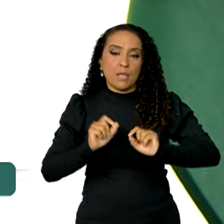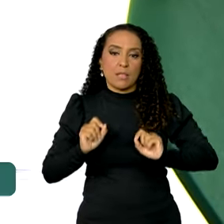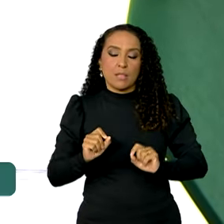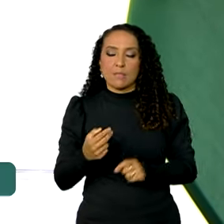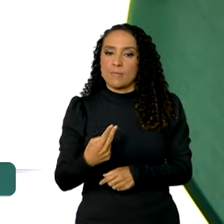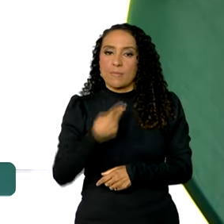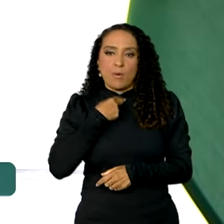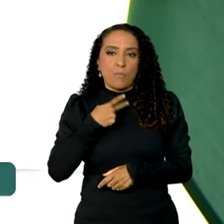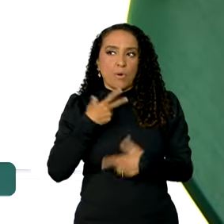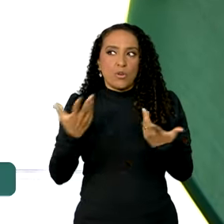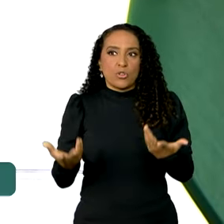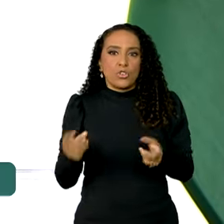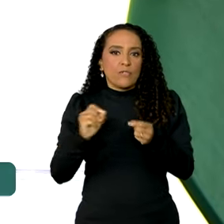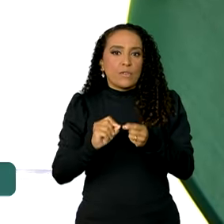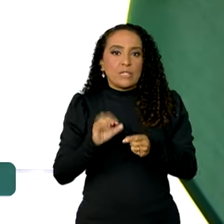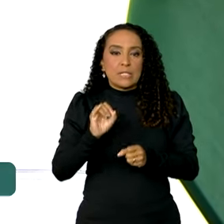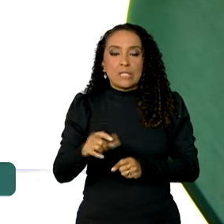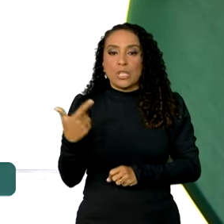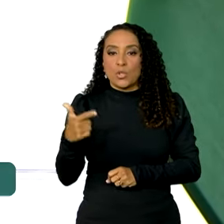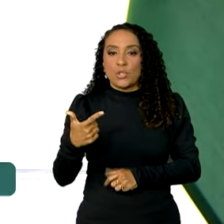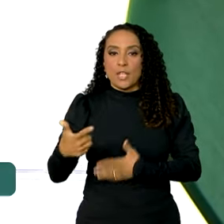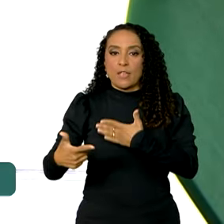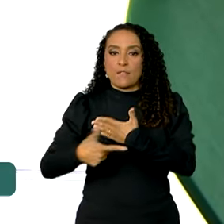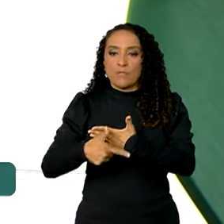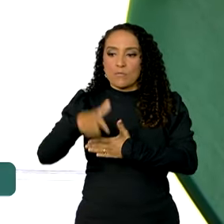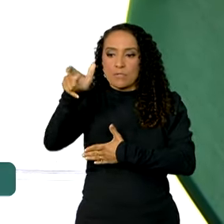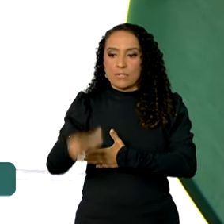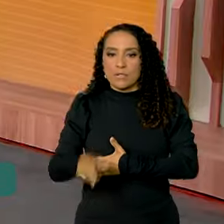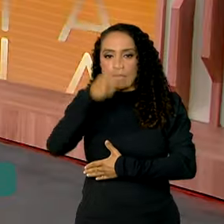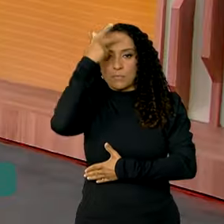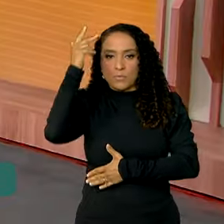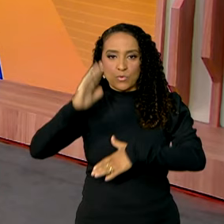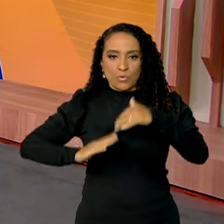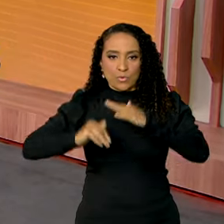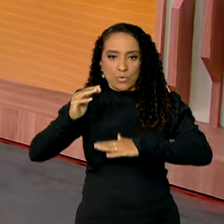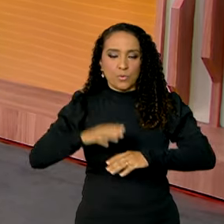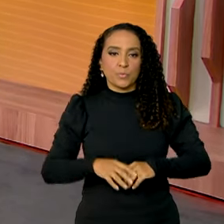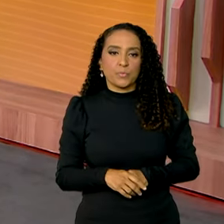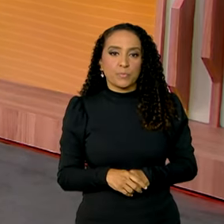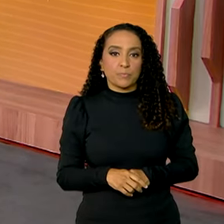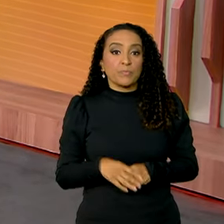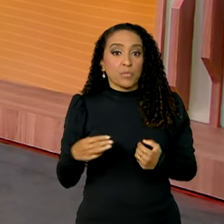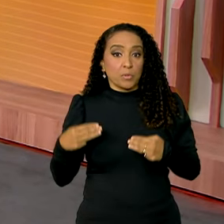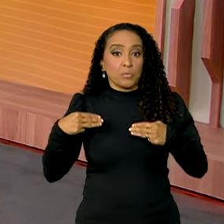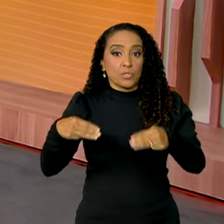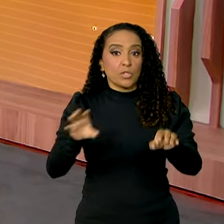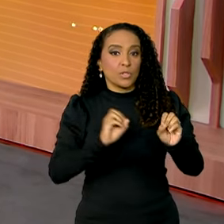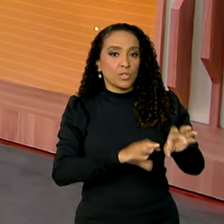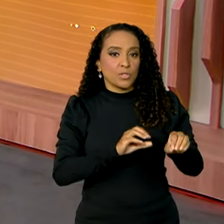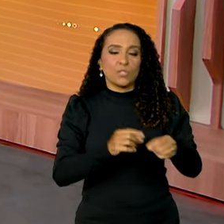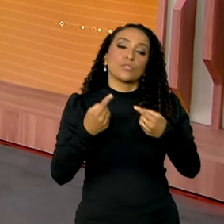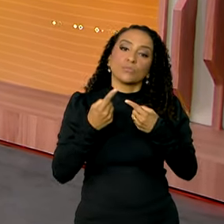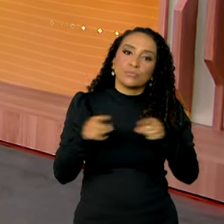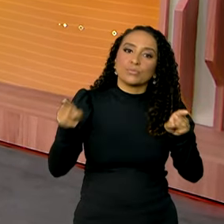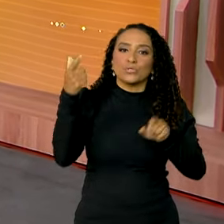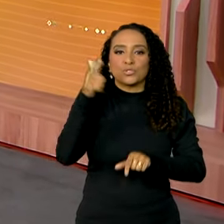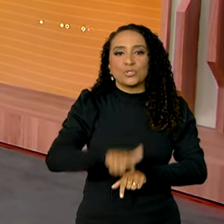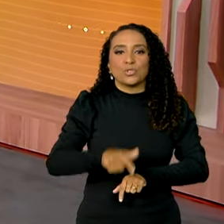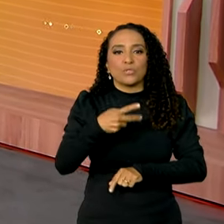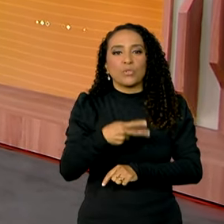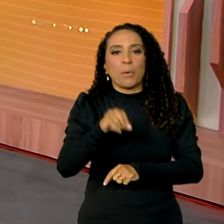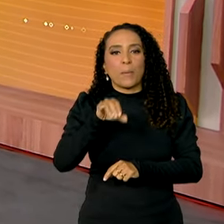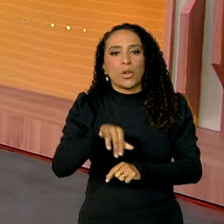não pode ser feito sem o papel dos agentes. Olha, o Ministério da Educação relançou o